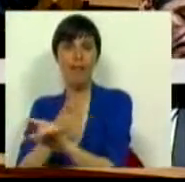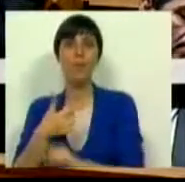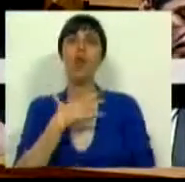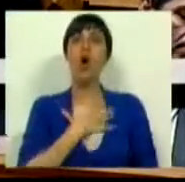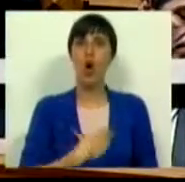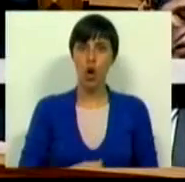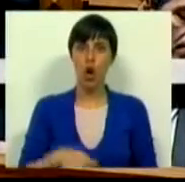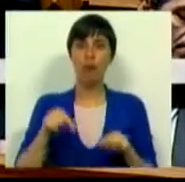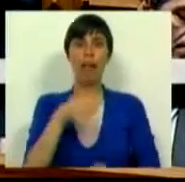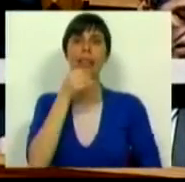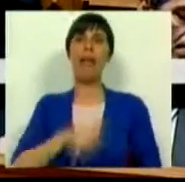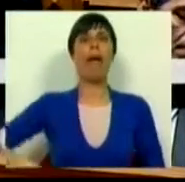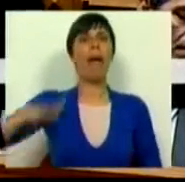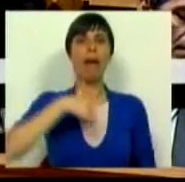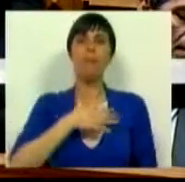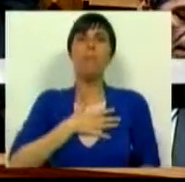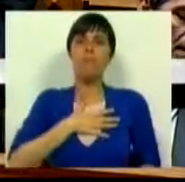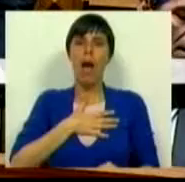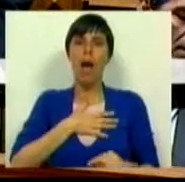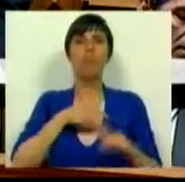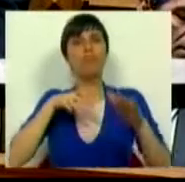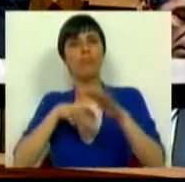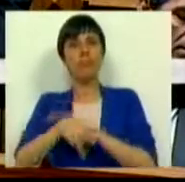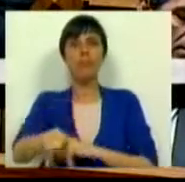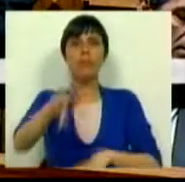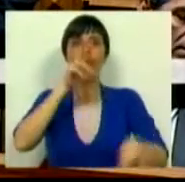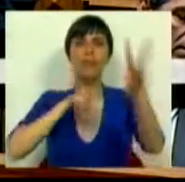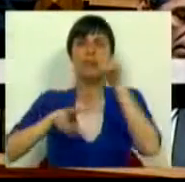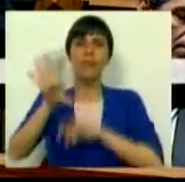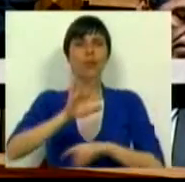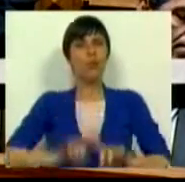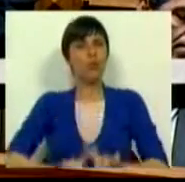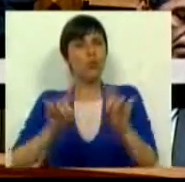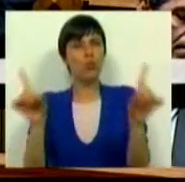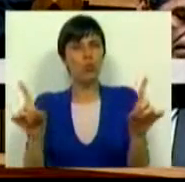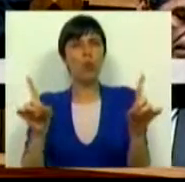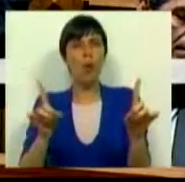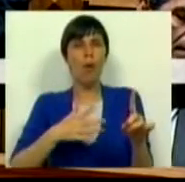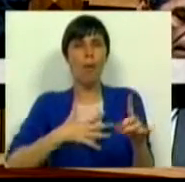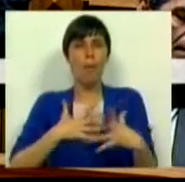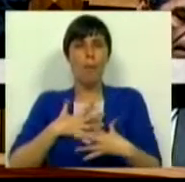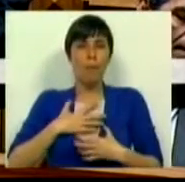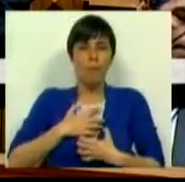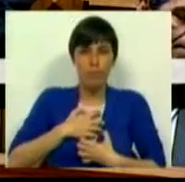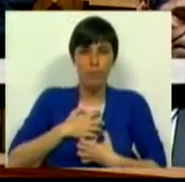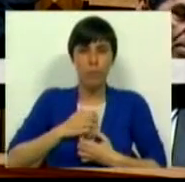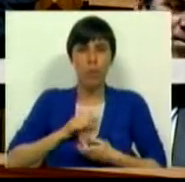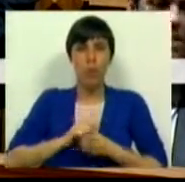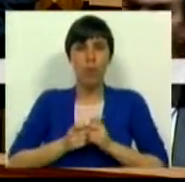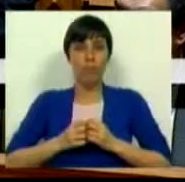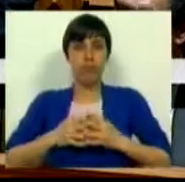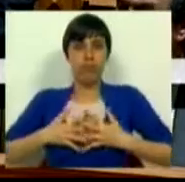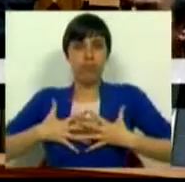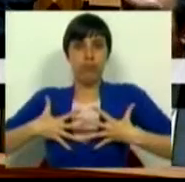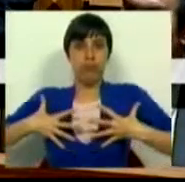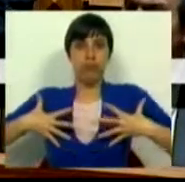Gosto desta terra. Entra-se nela e respira-se de outra maneira. O peito oprimido enche-se de um oxigênio